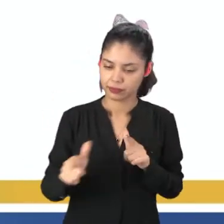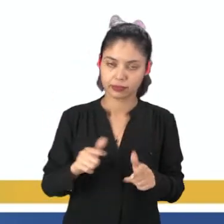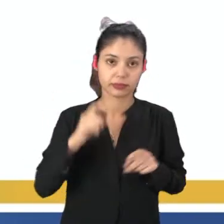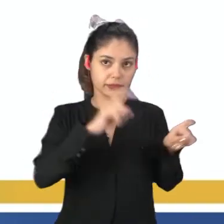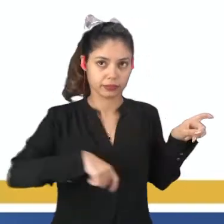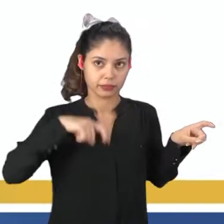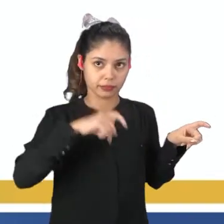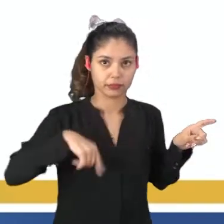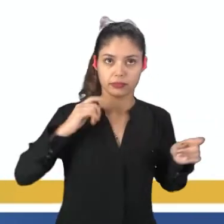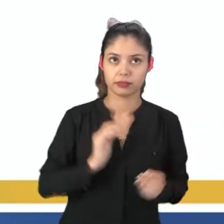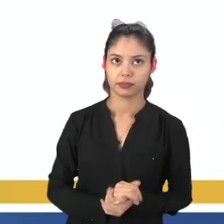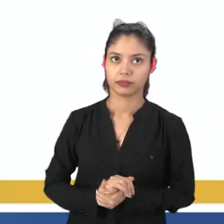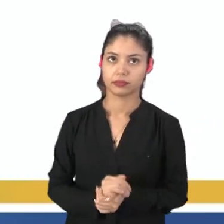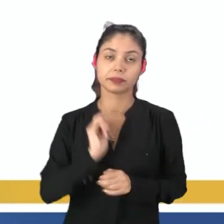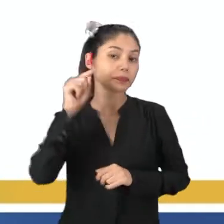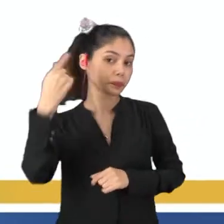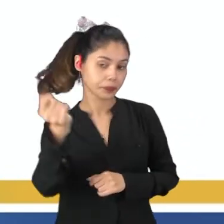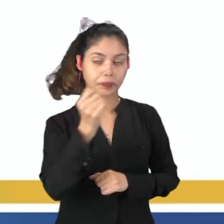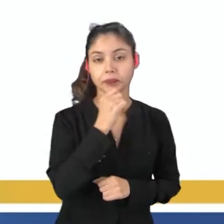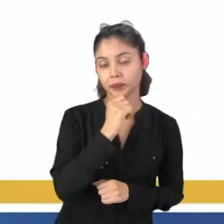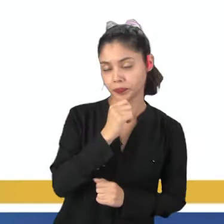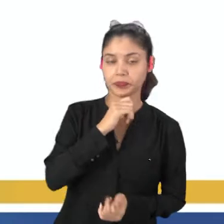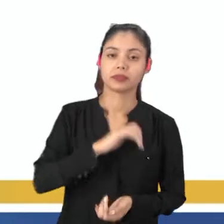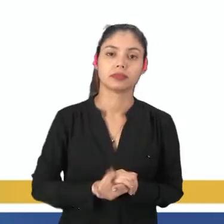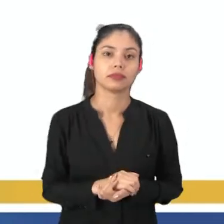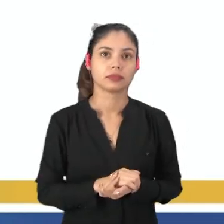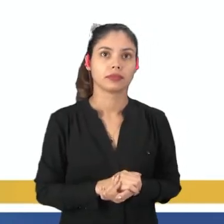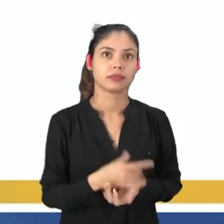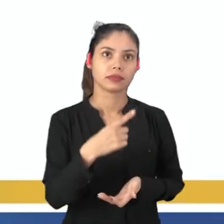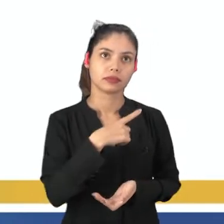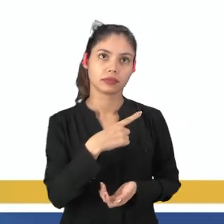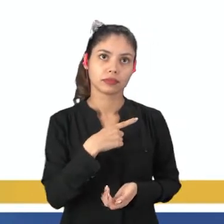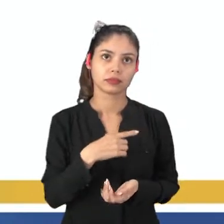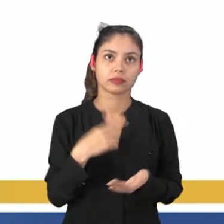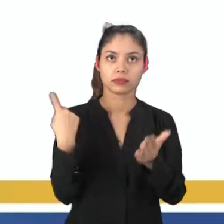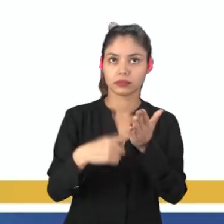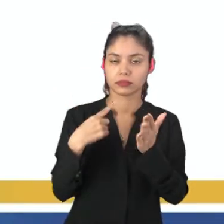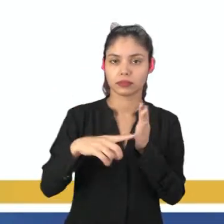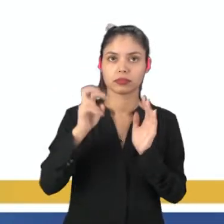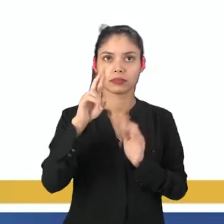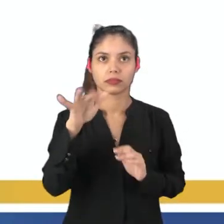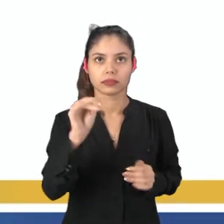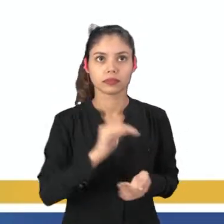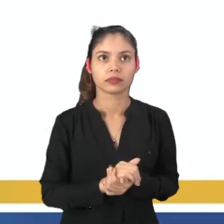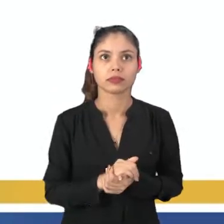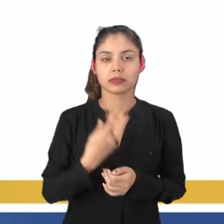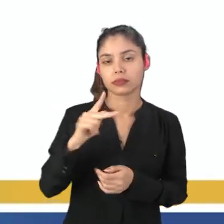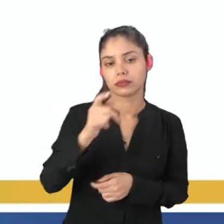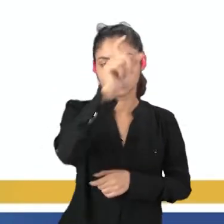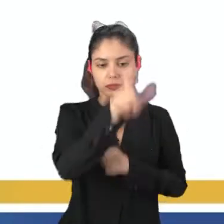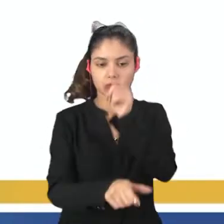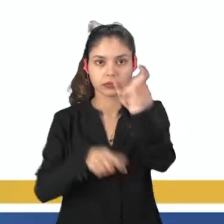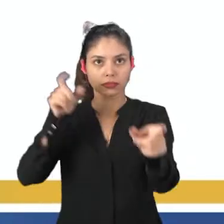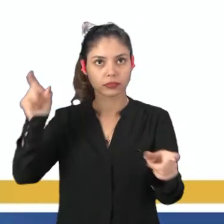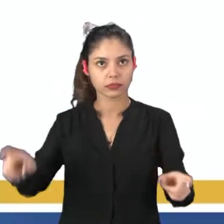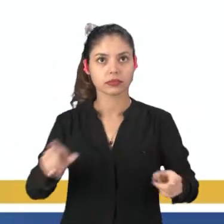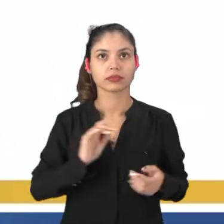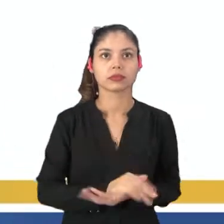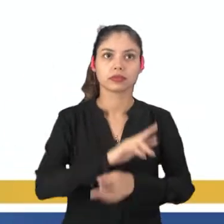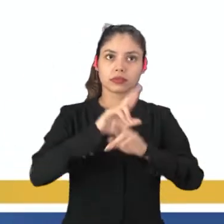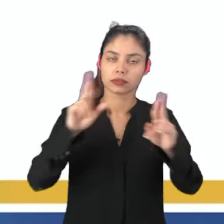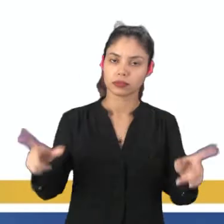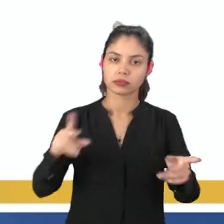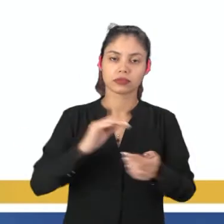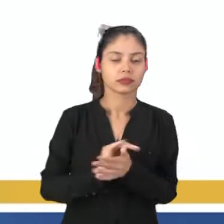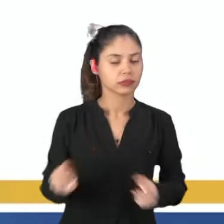rurais. Além disso, há distinção nas composições dos cortejos e de seus personagens,